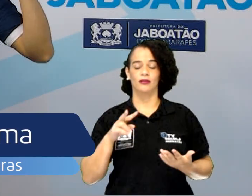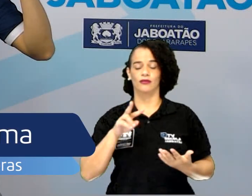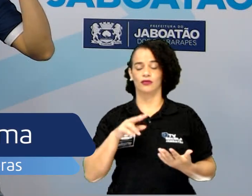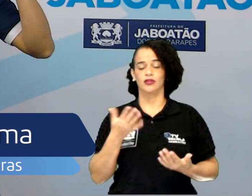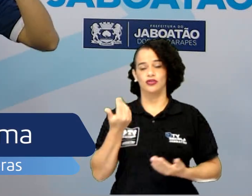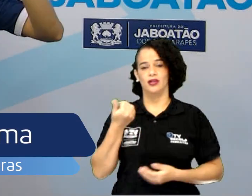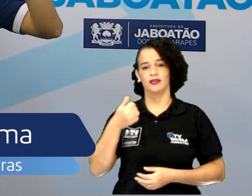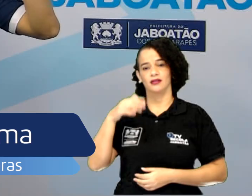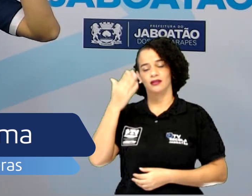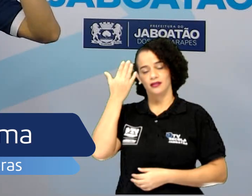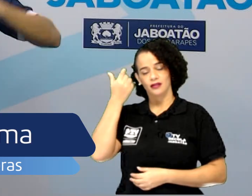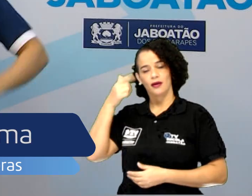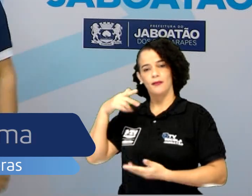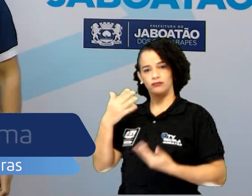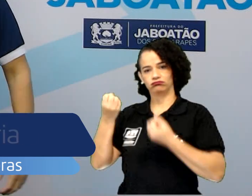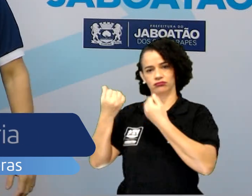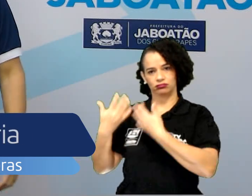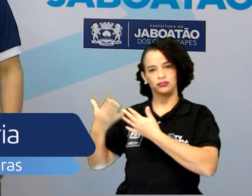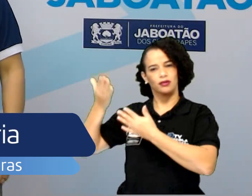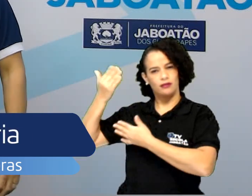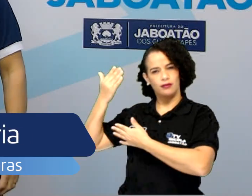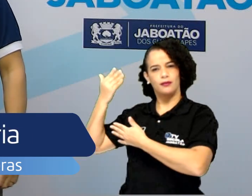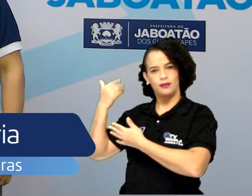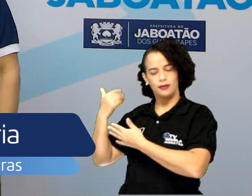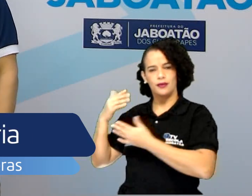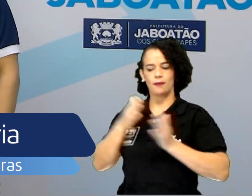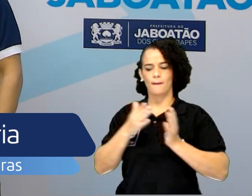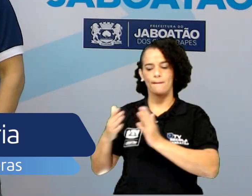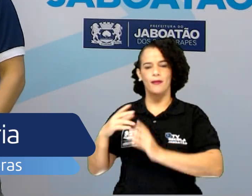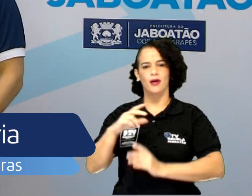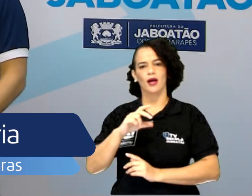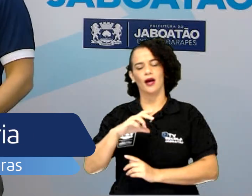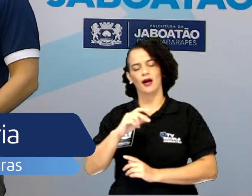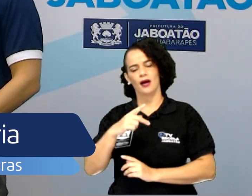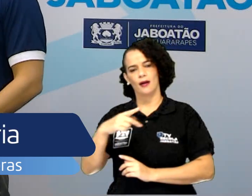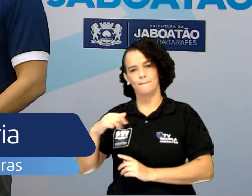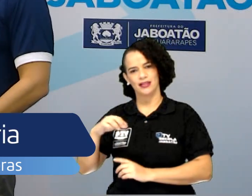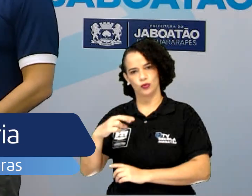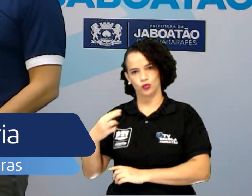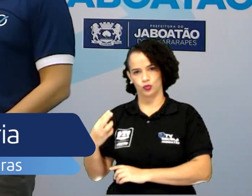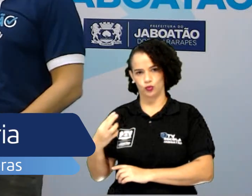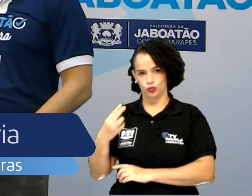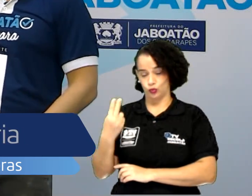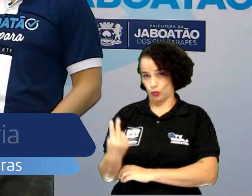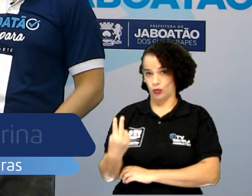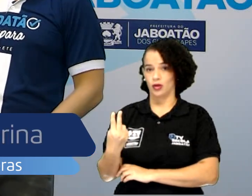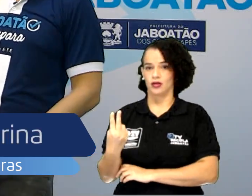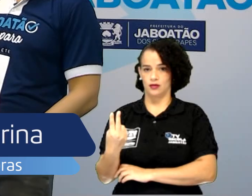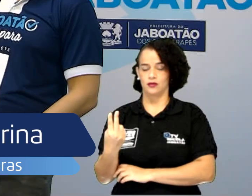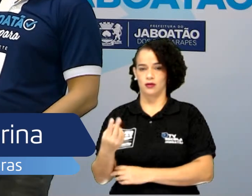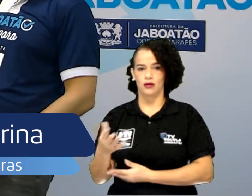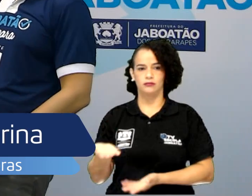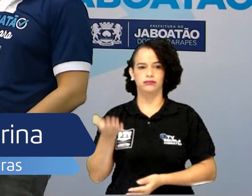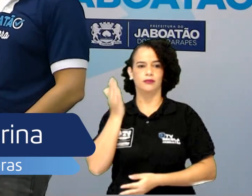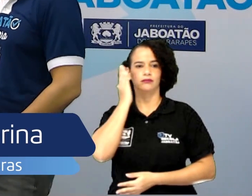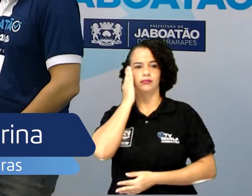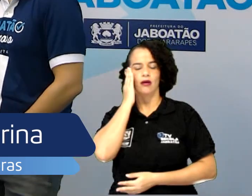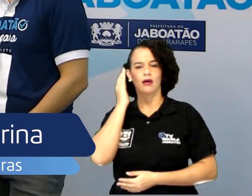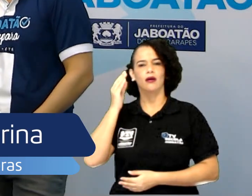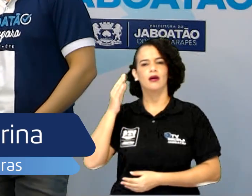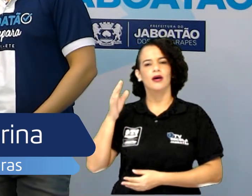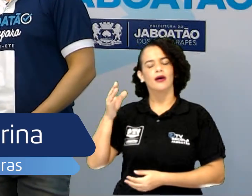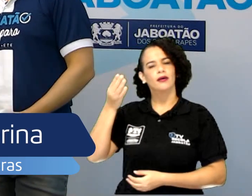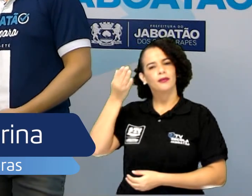sabem, né, que eu falei da outra vez, a gente vai ver agora a parte 2 desse capítulo, que vai trabalhar com compreensão, interpretação de